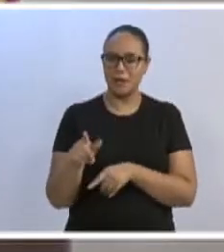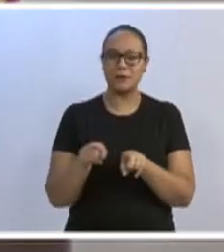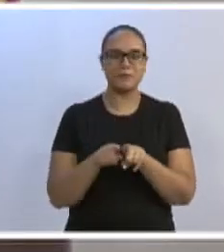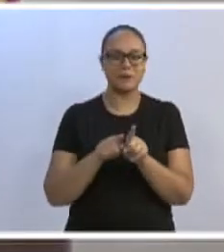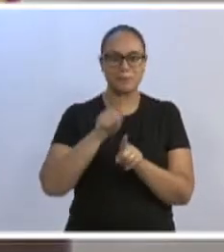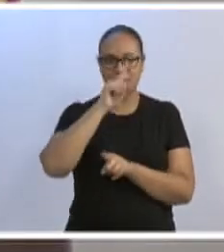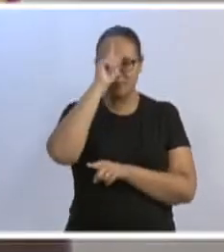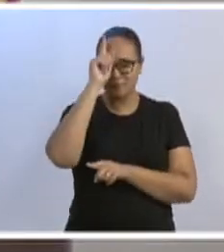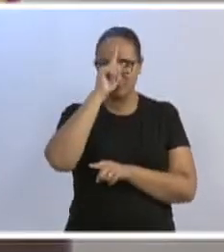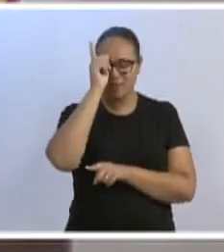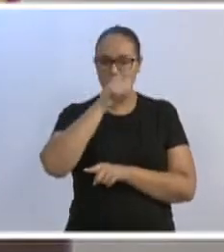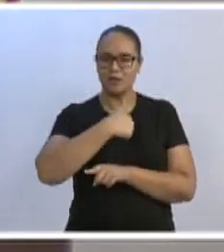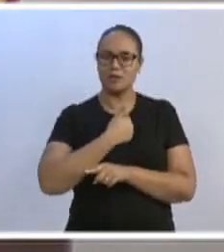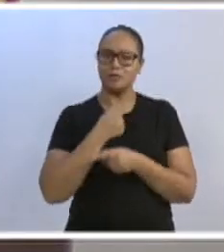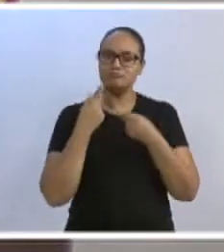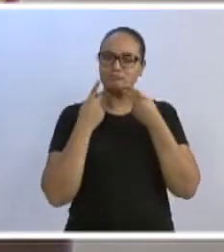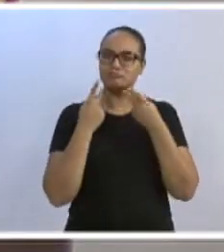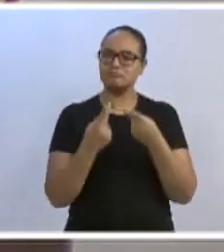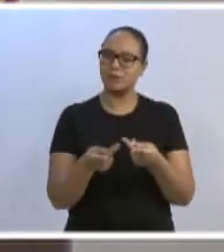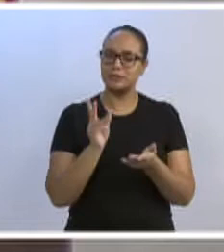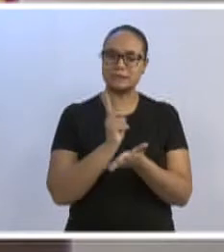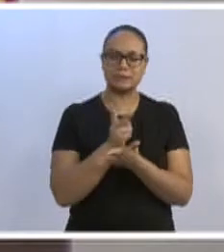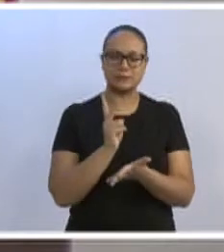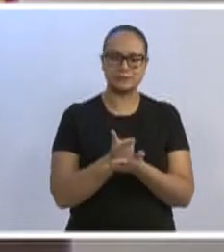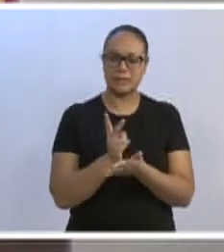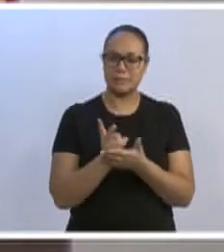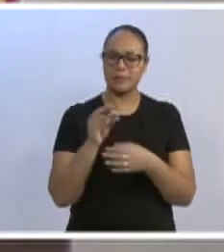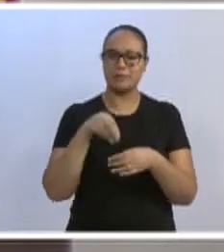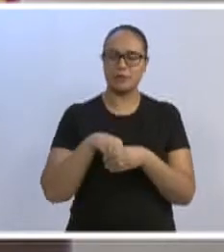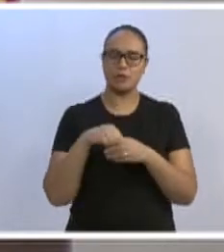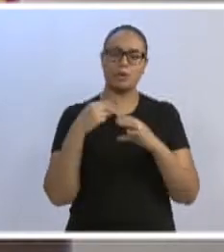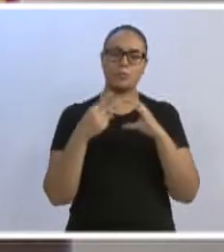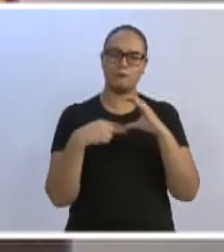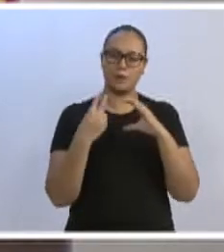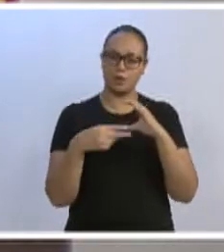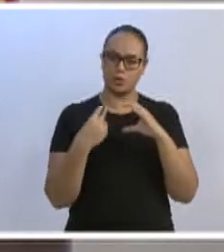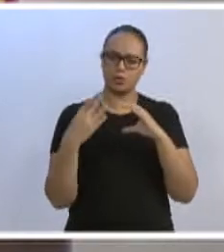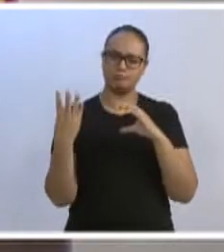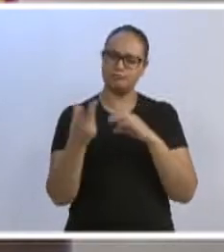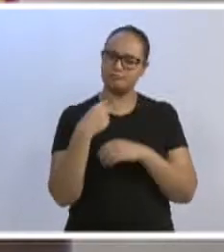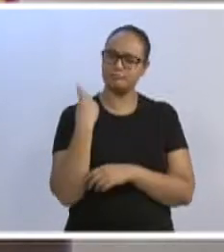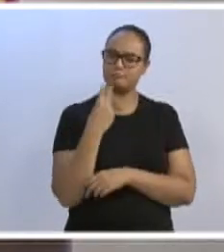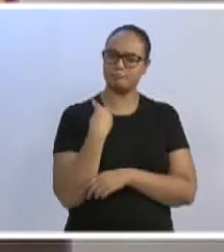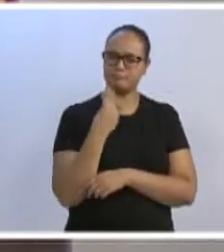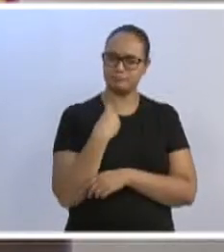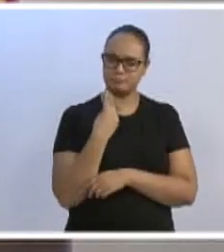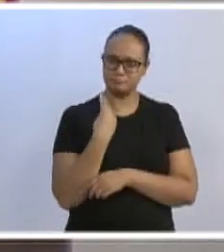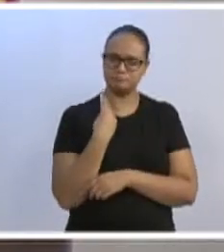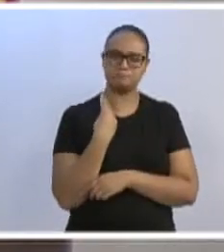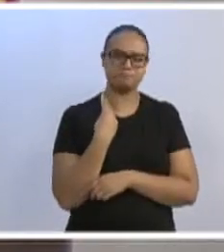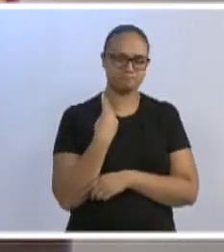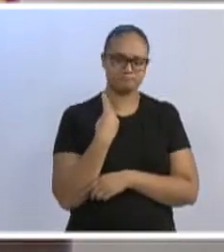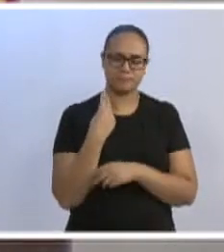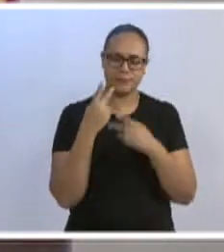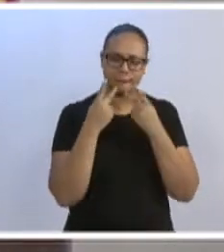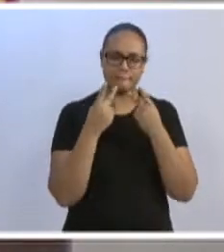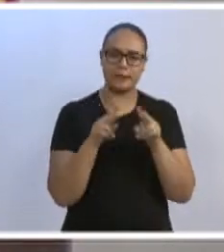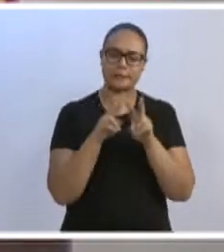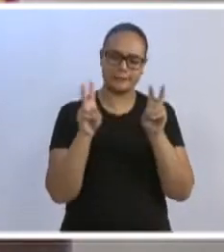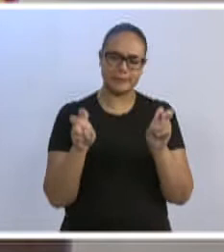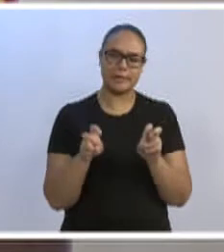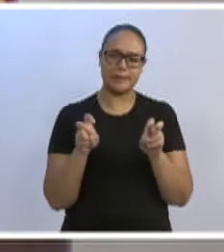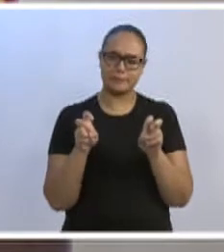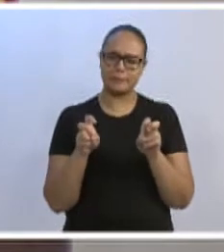que a gente comenta, que vem falando aqui na Câmara, sempre puxado por todos os vereadores e parlamentares, no que diz